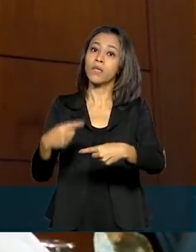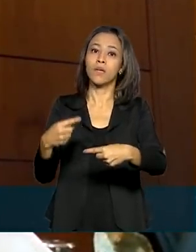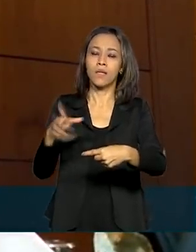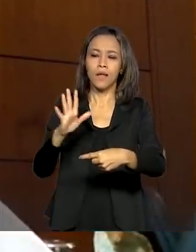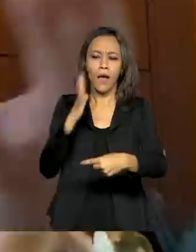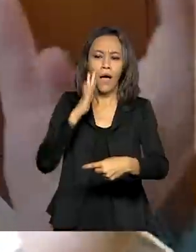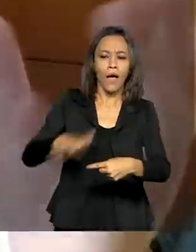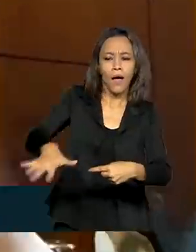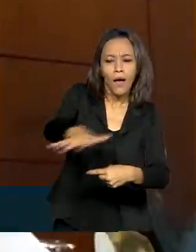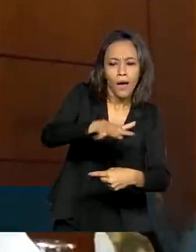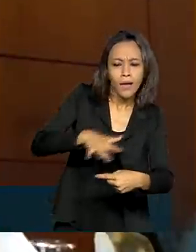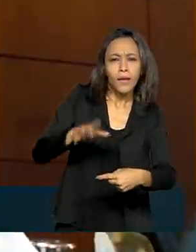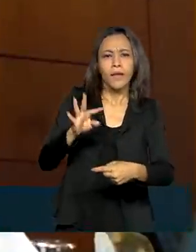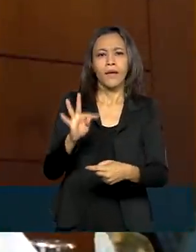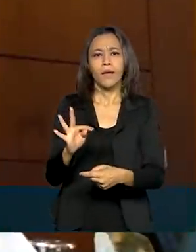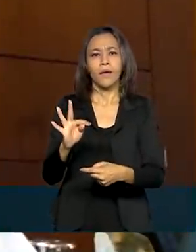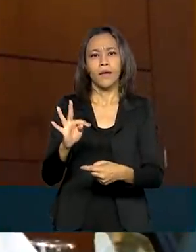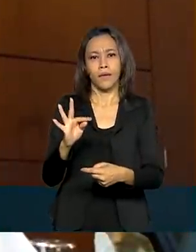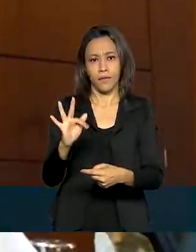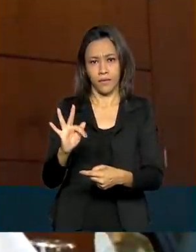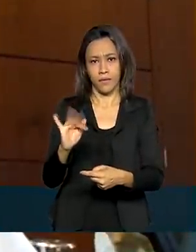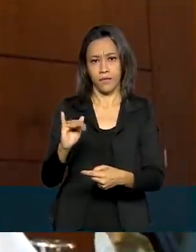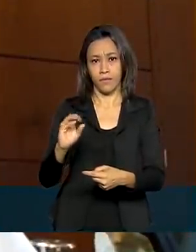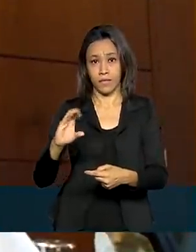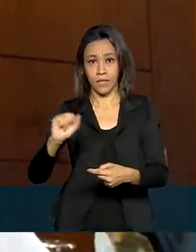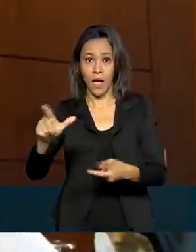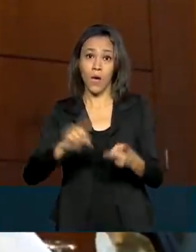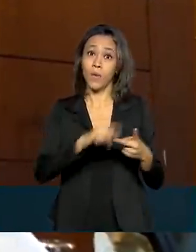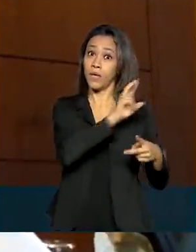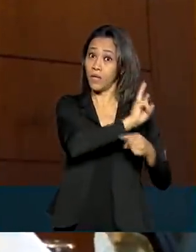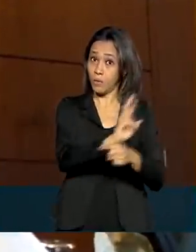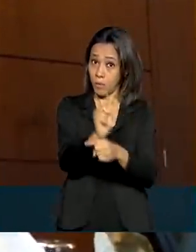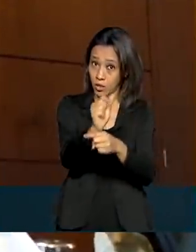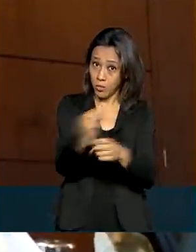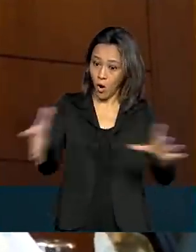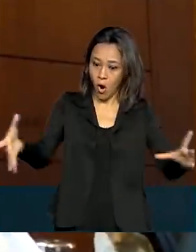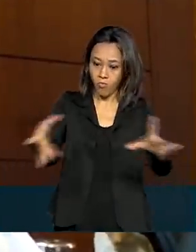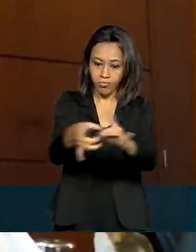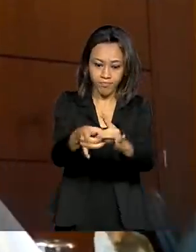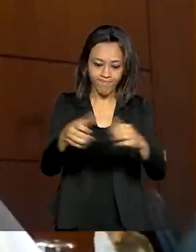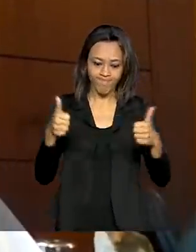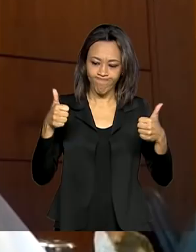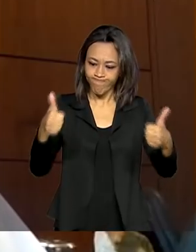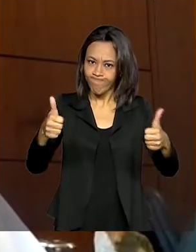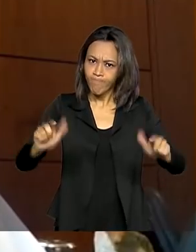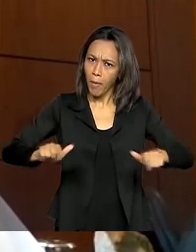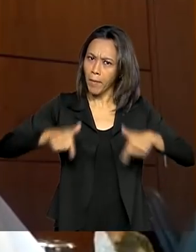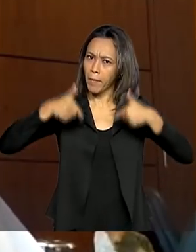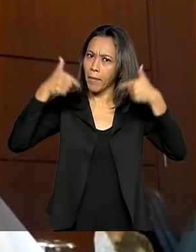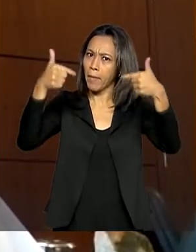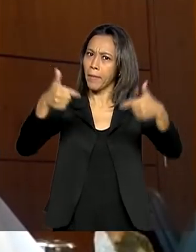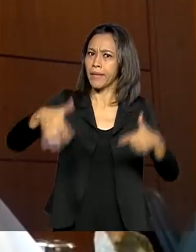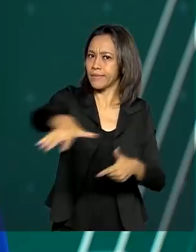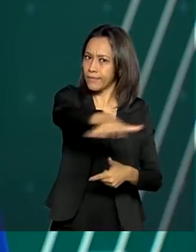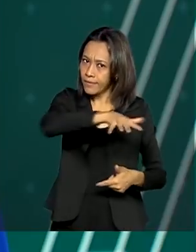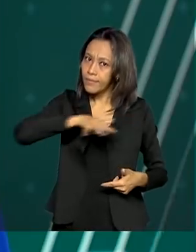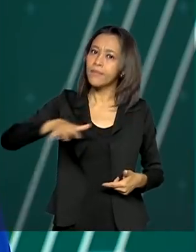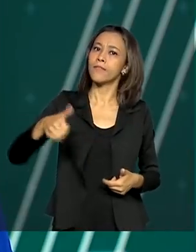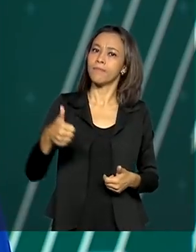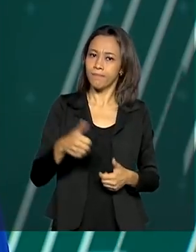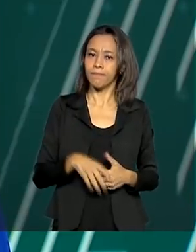houvesse uma expansão creditícia na economia brasileira. E o agronegócio foi beneficiado nesse sentido.